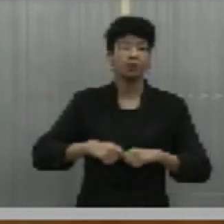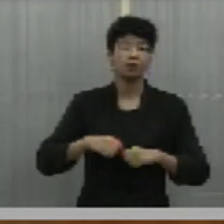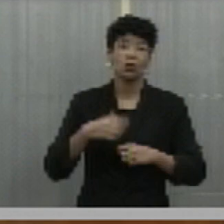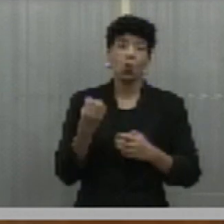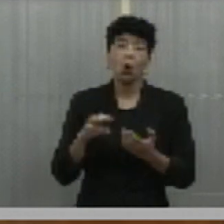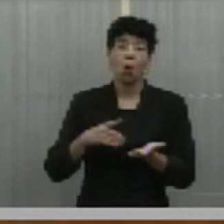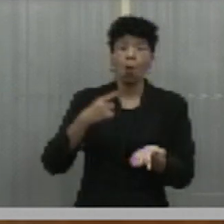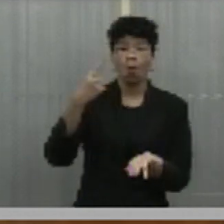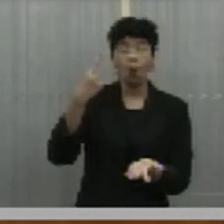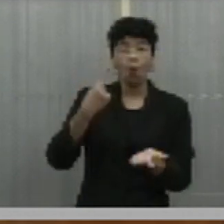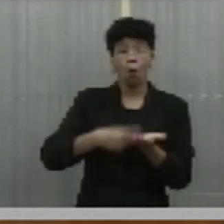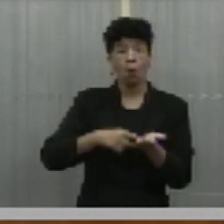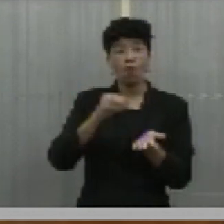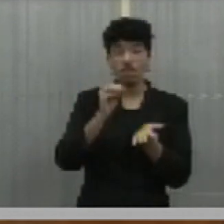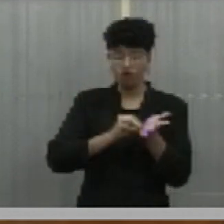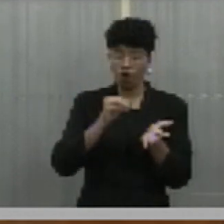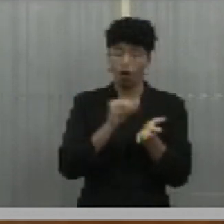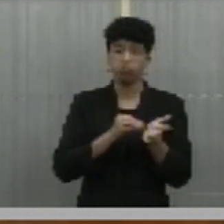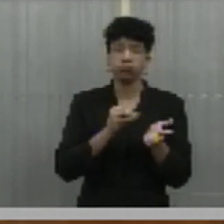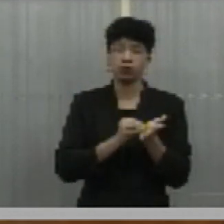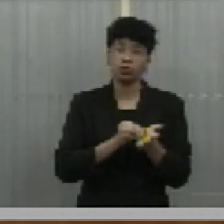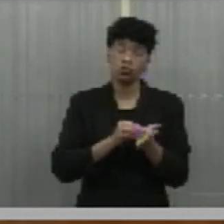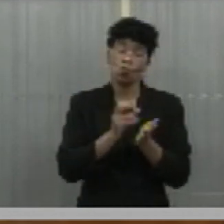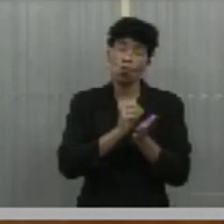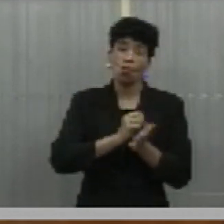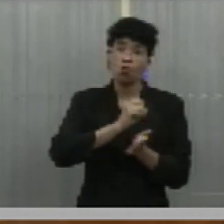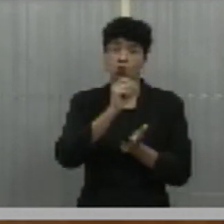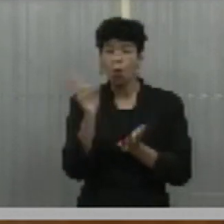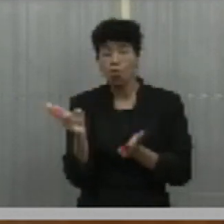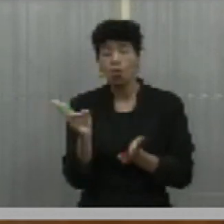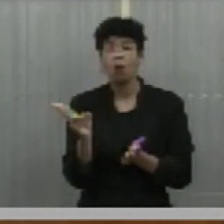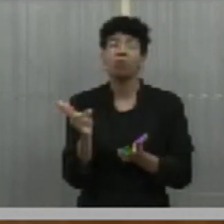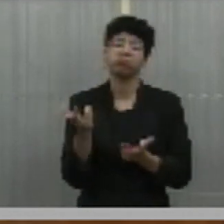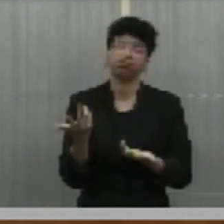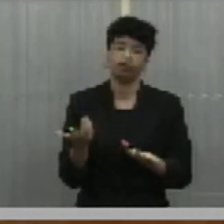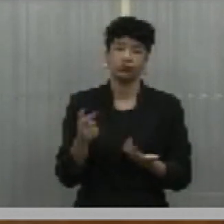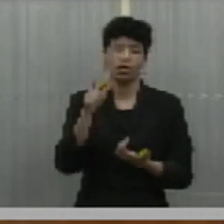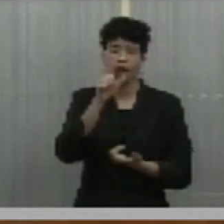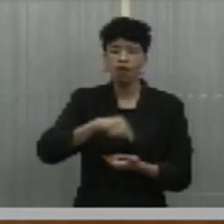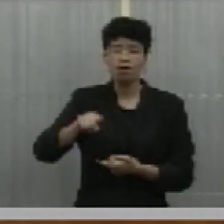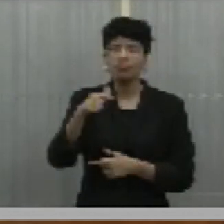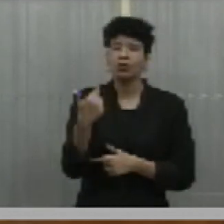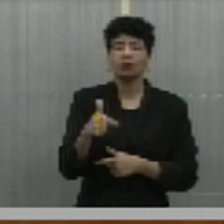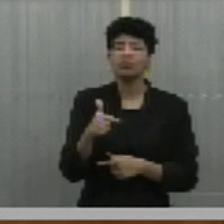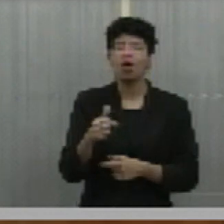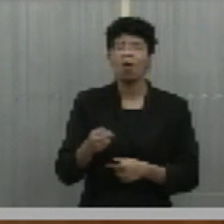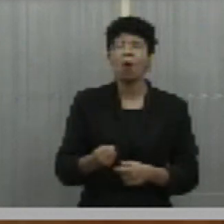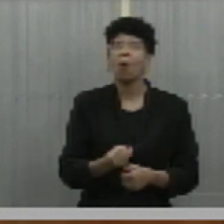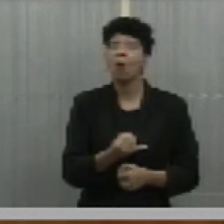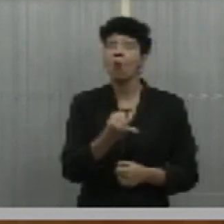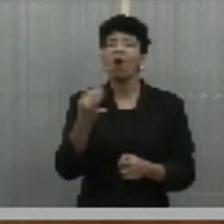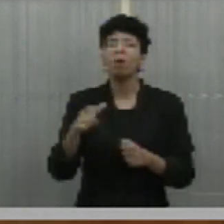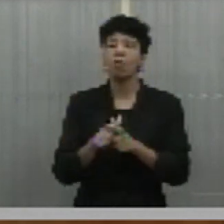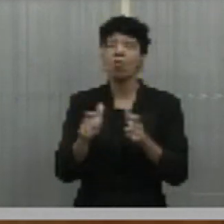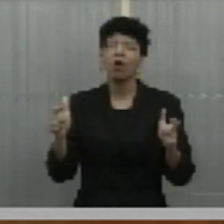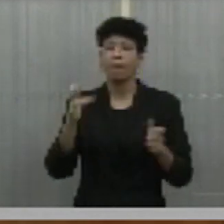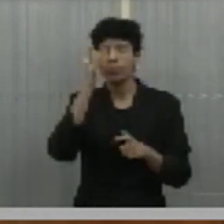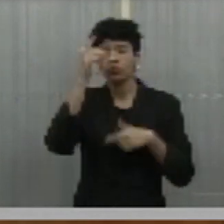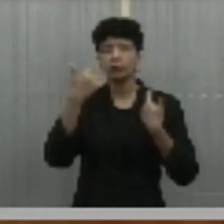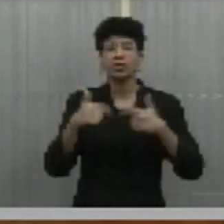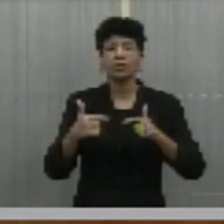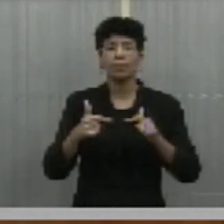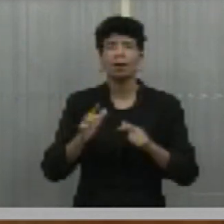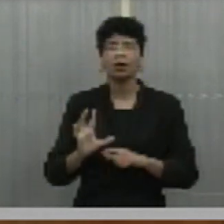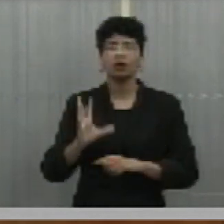compromisso, falta compromisso, ou é porque, infelizmente, eles não têm mão de obra suficiente para resolver o